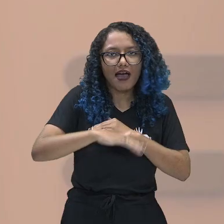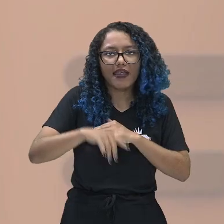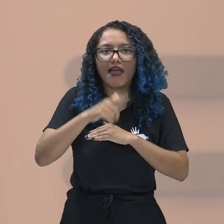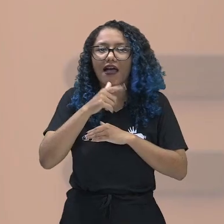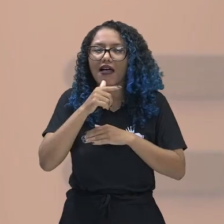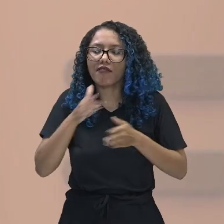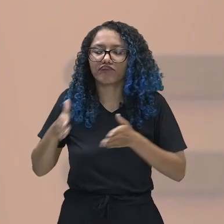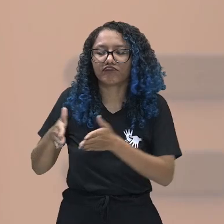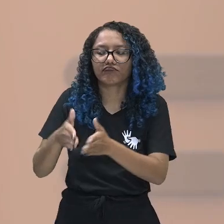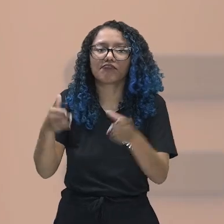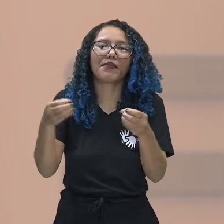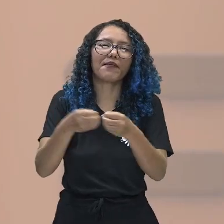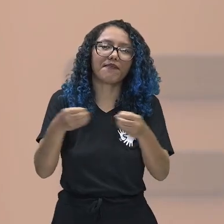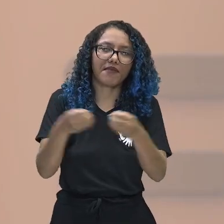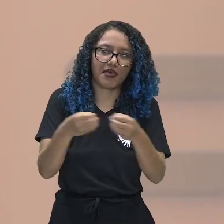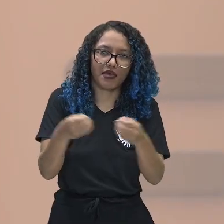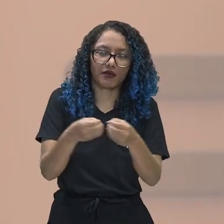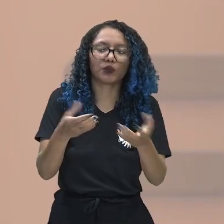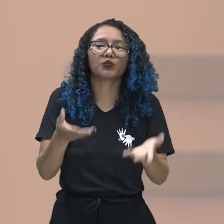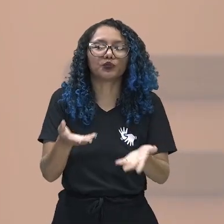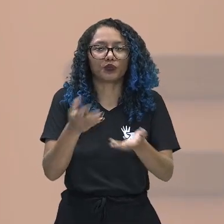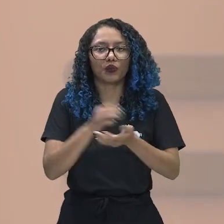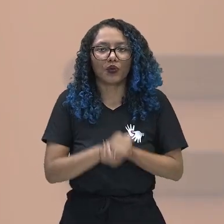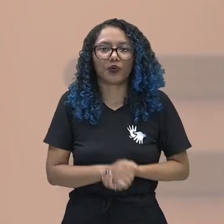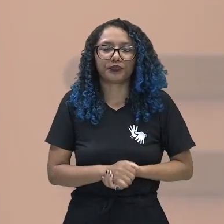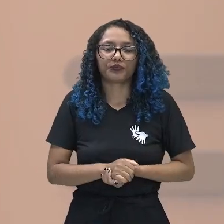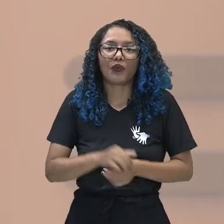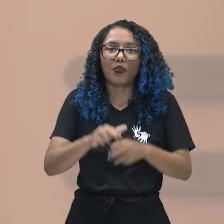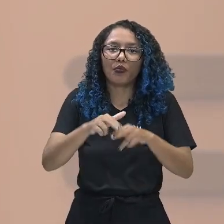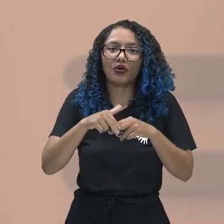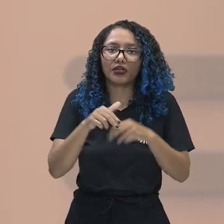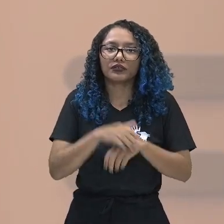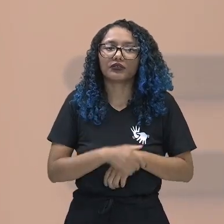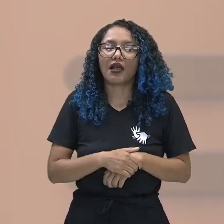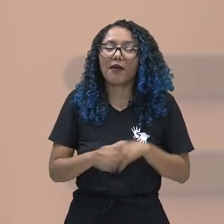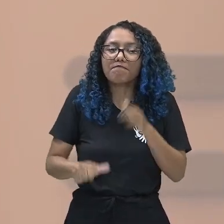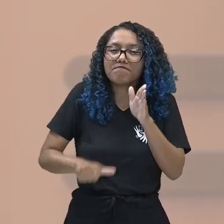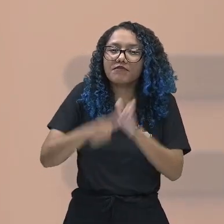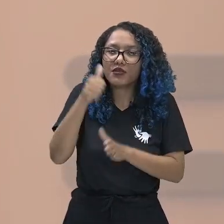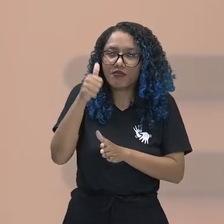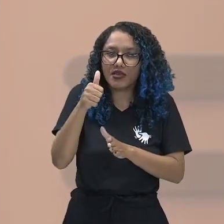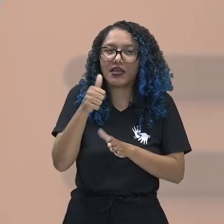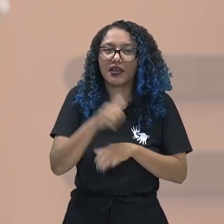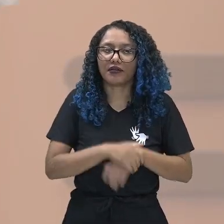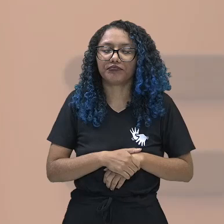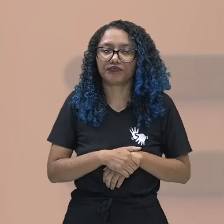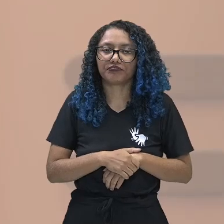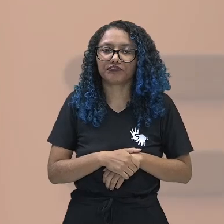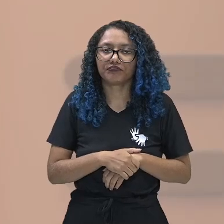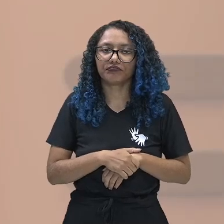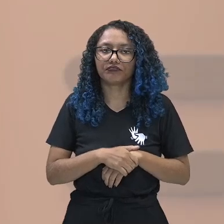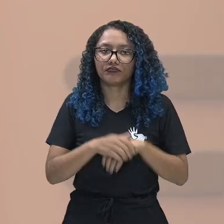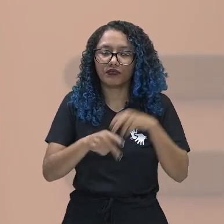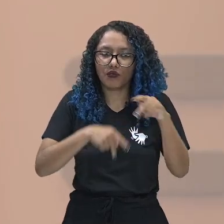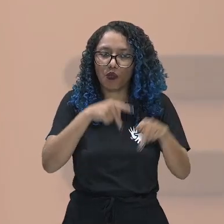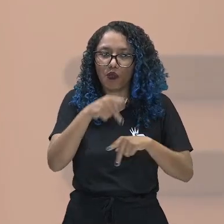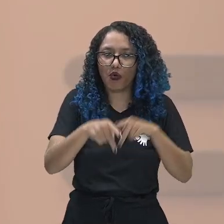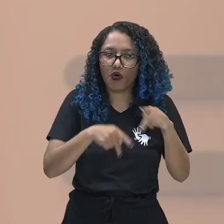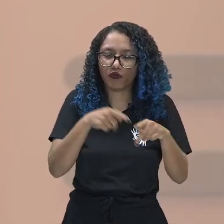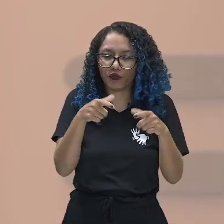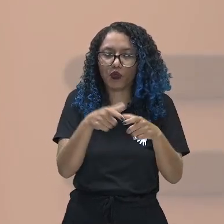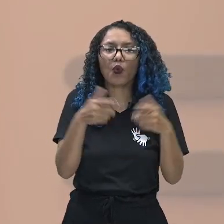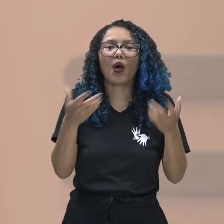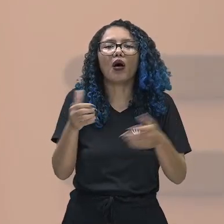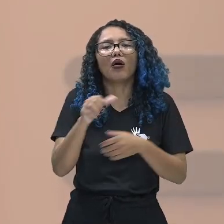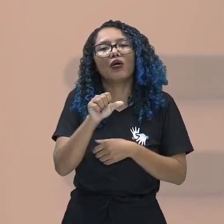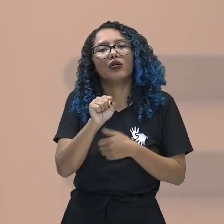gente vai então ver, não é mesmo? A primeira grande civilização, ou melhor, a pequena civilização ali dos povos Sumérios